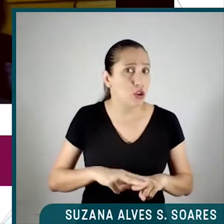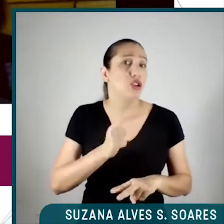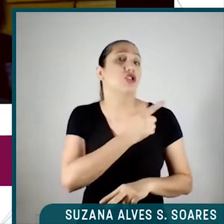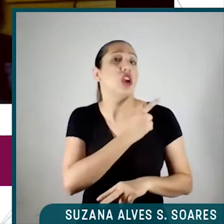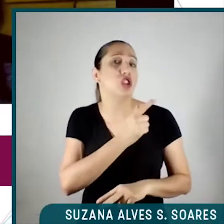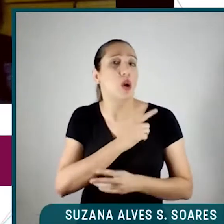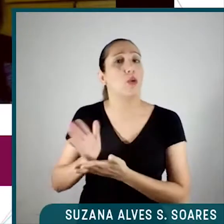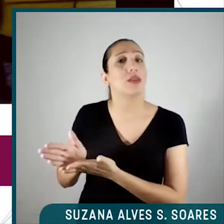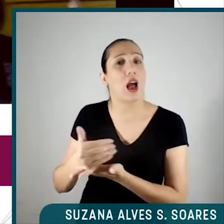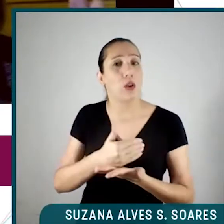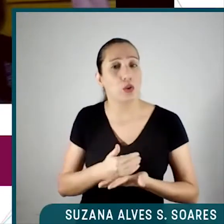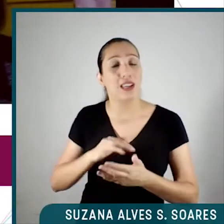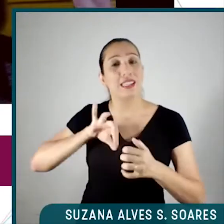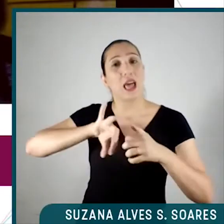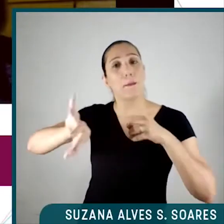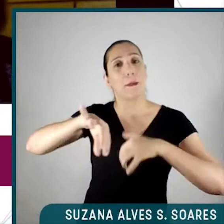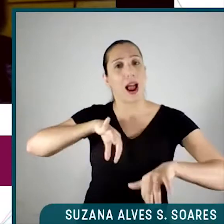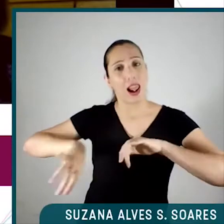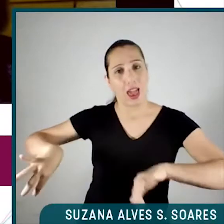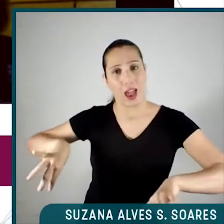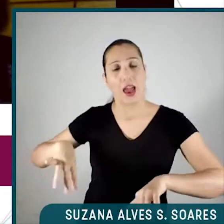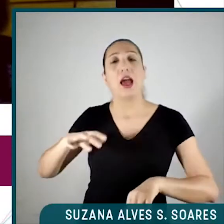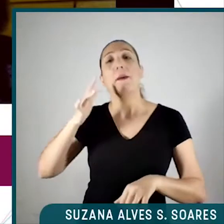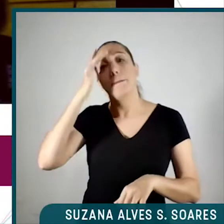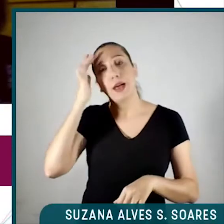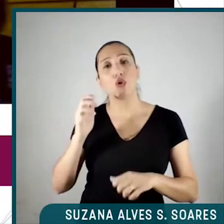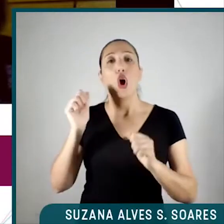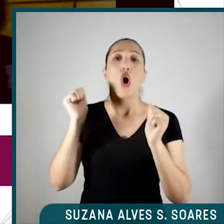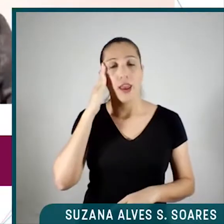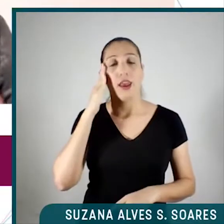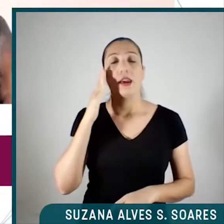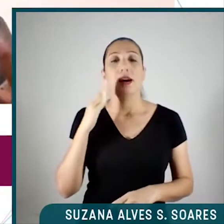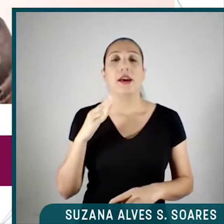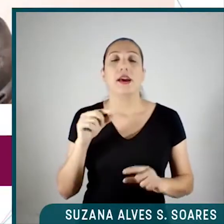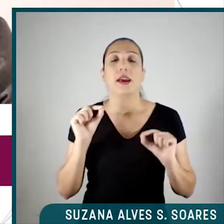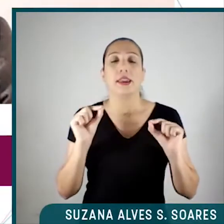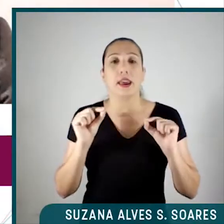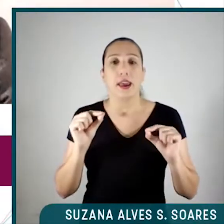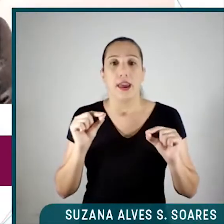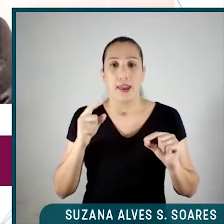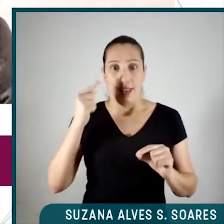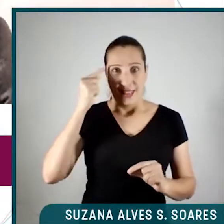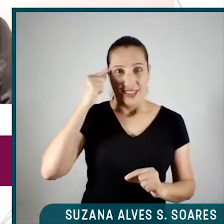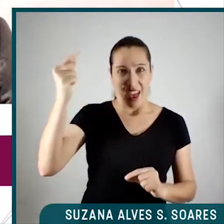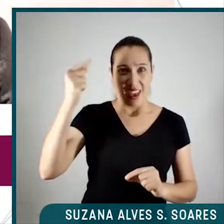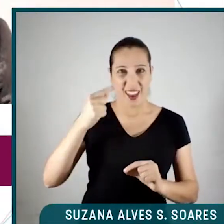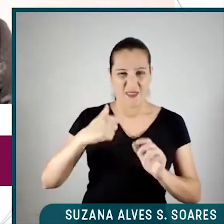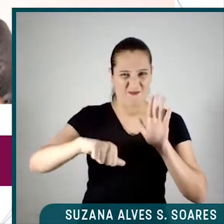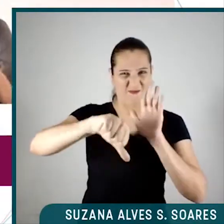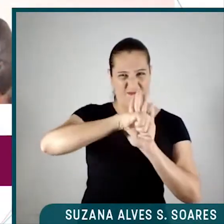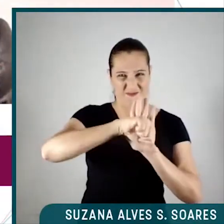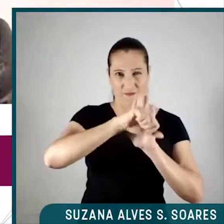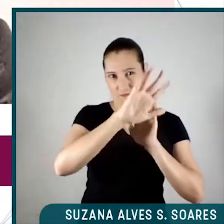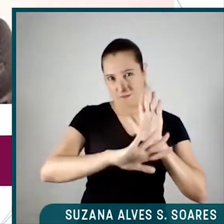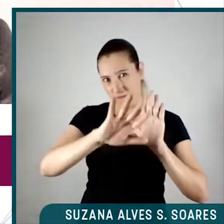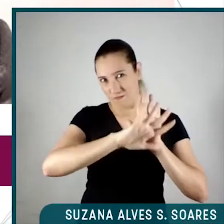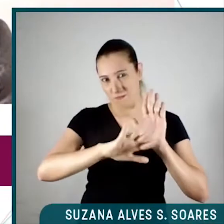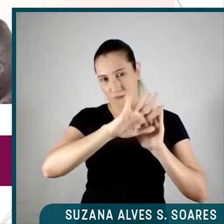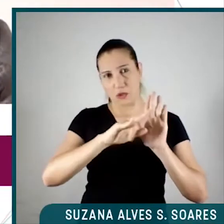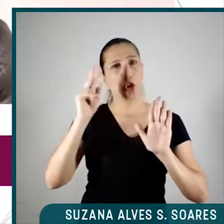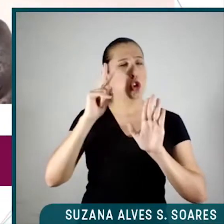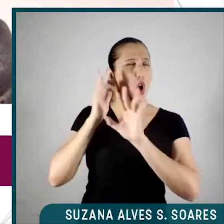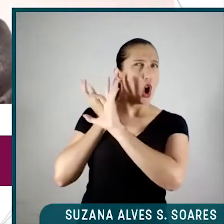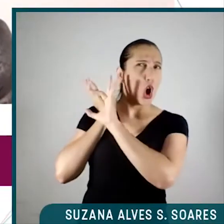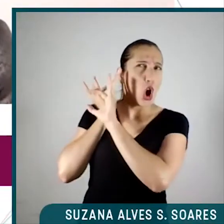separar os presos que praticaram crimes com violência e crimes sem violência. A ideia da criminologia, historicamente,